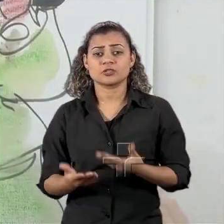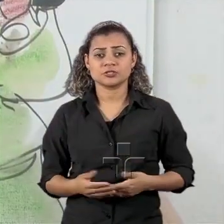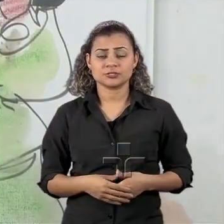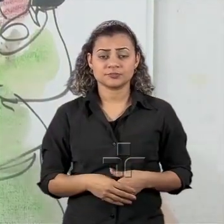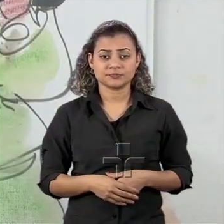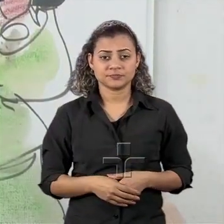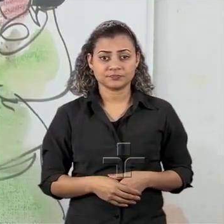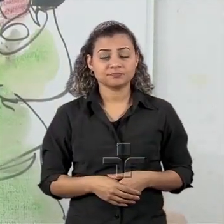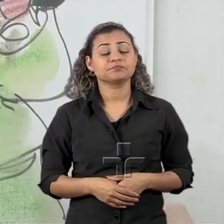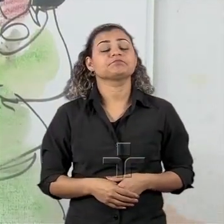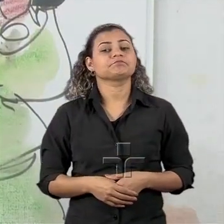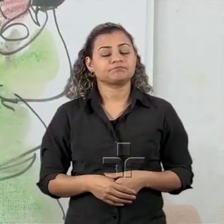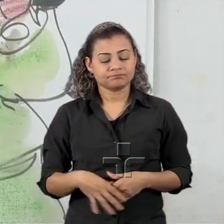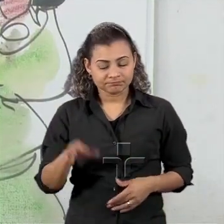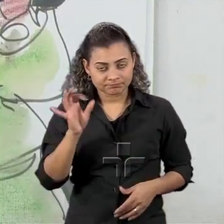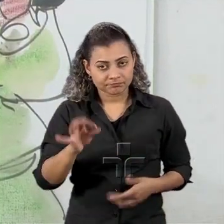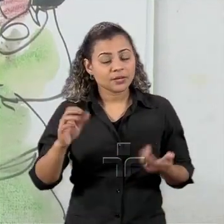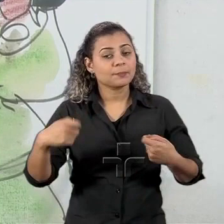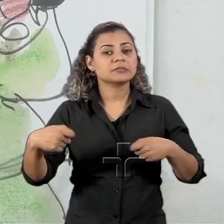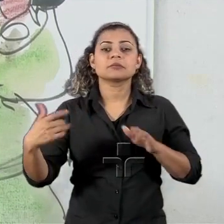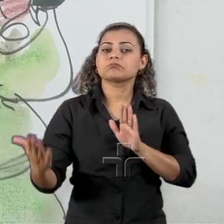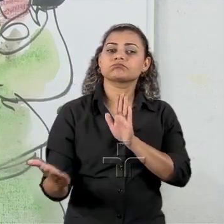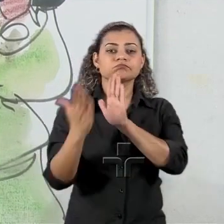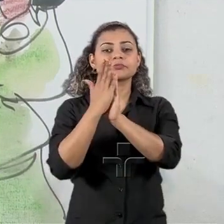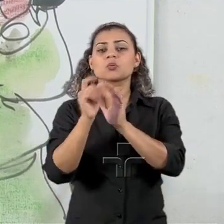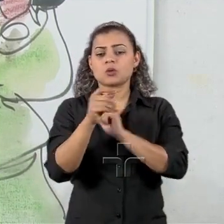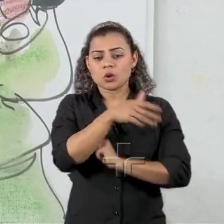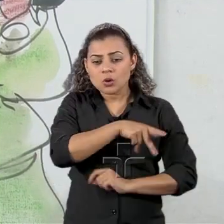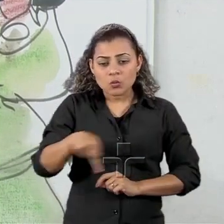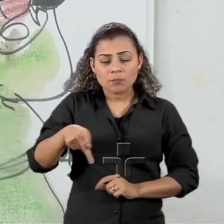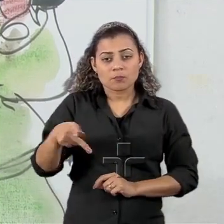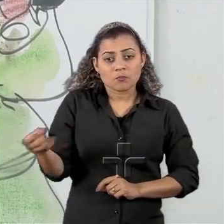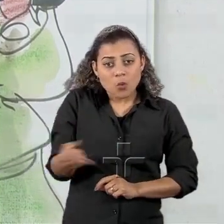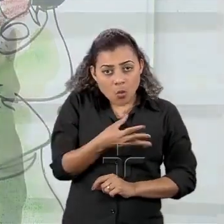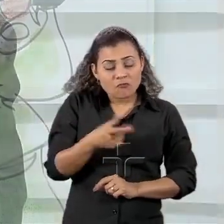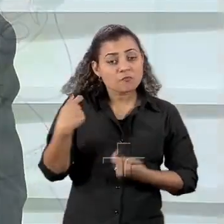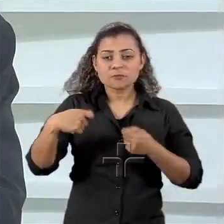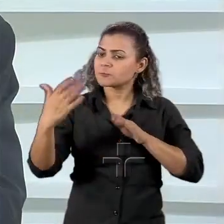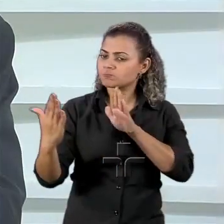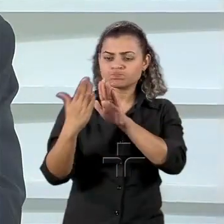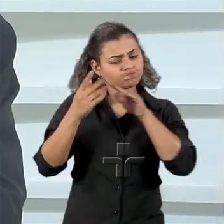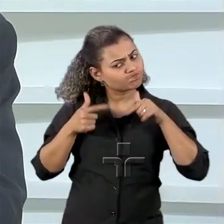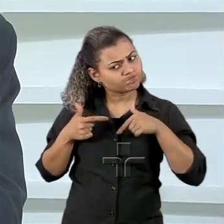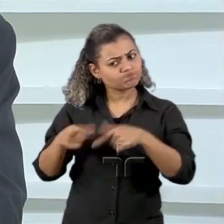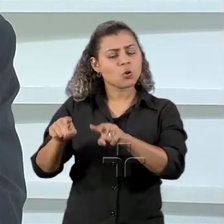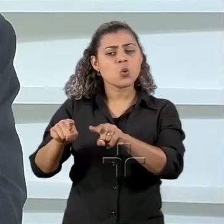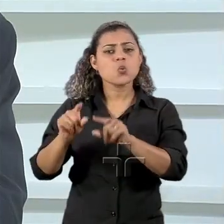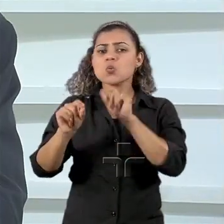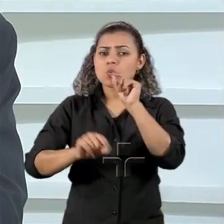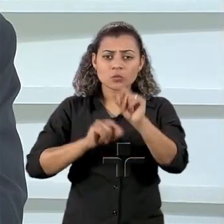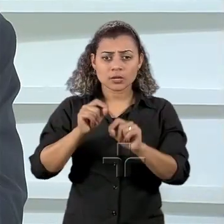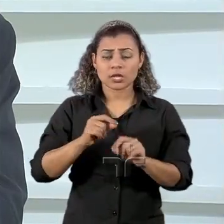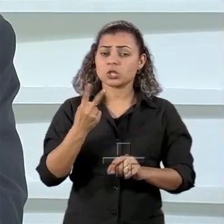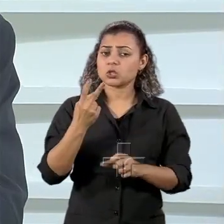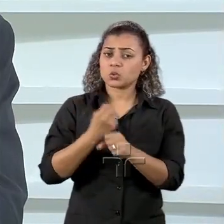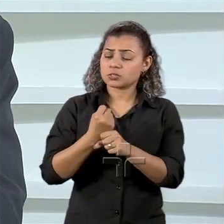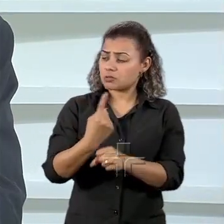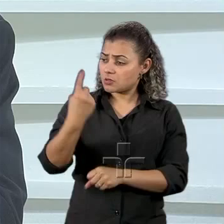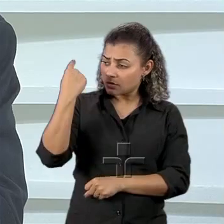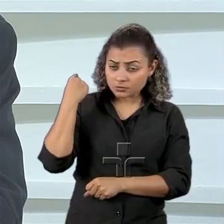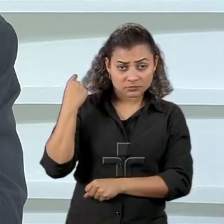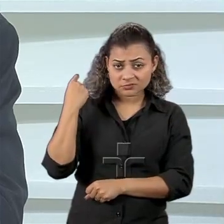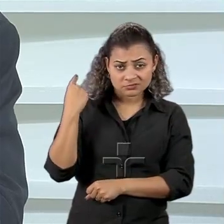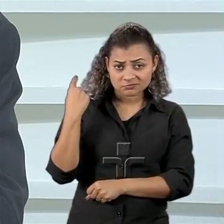é um tema que deve ser enfrentado pelo novo governo com urgência porque de fato esse governo nos últimos dois anos ele não